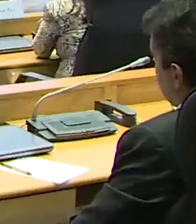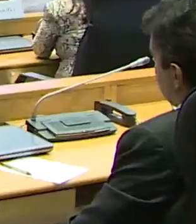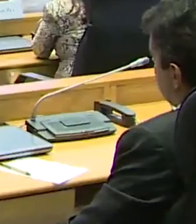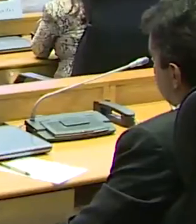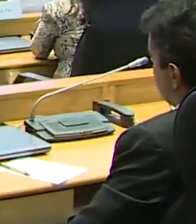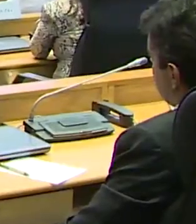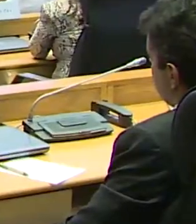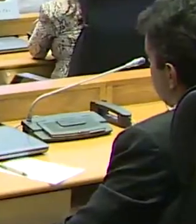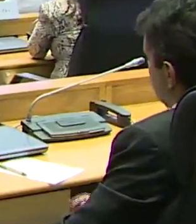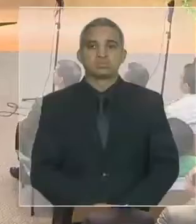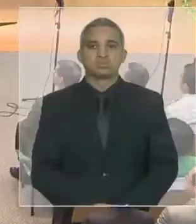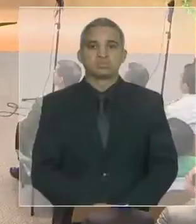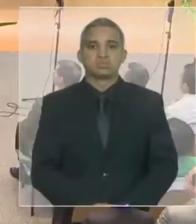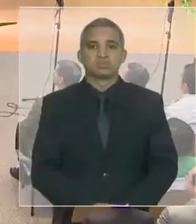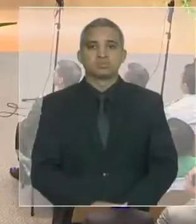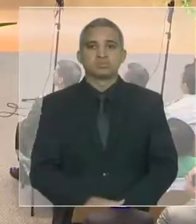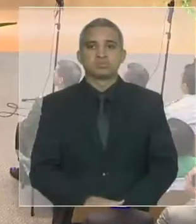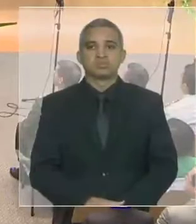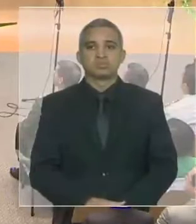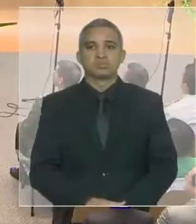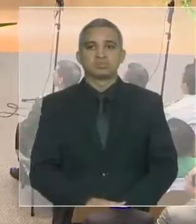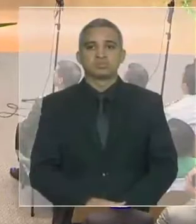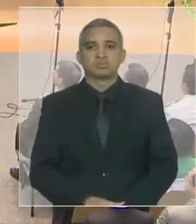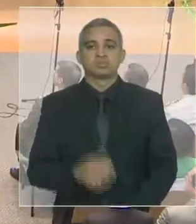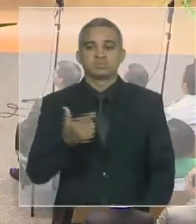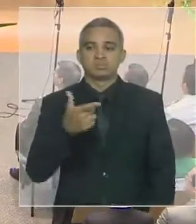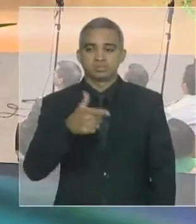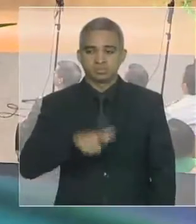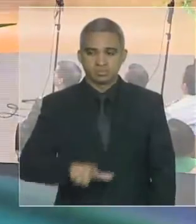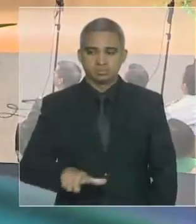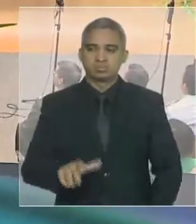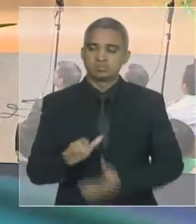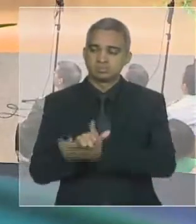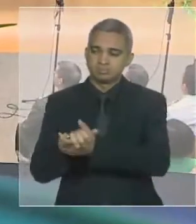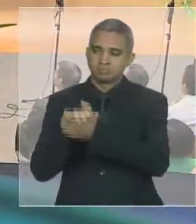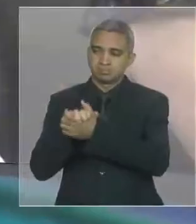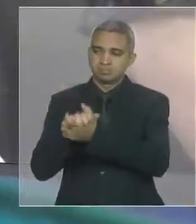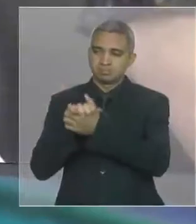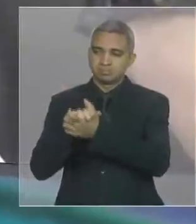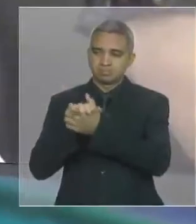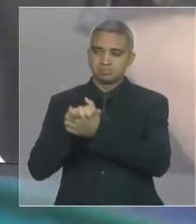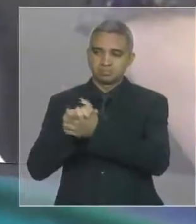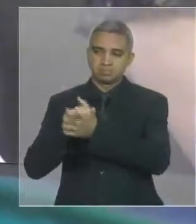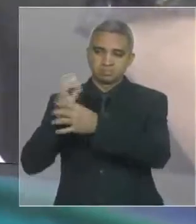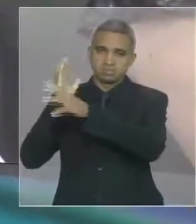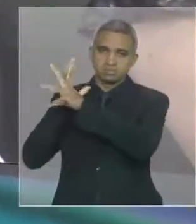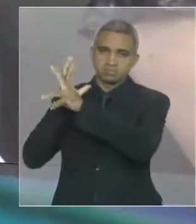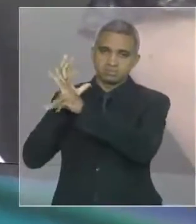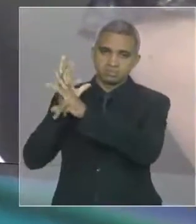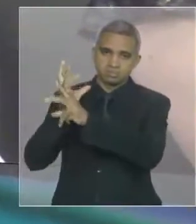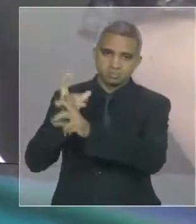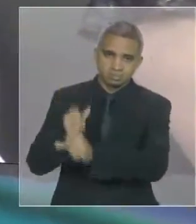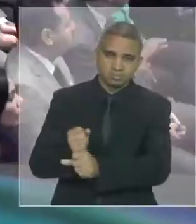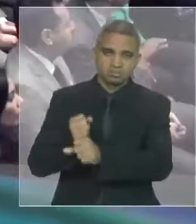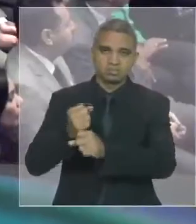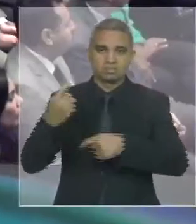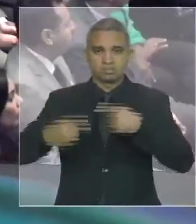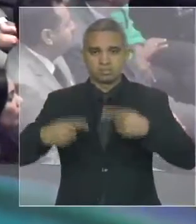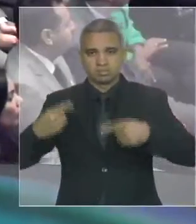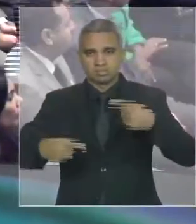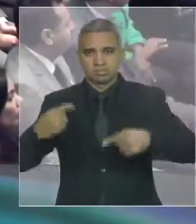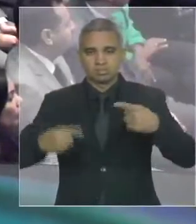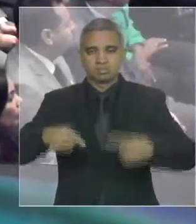a quem mais uma vez homenageio pela trajetória política exitosa no nosso Estado,